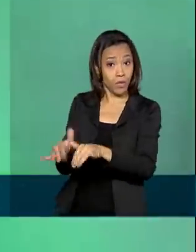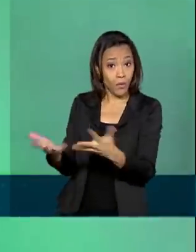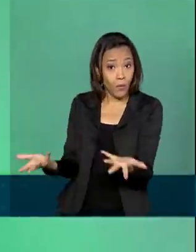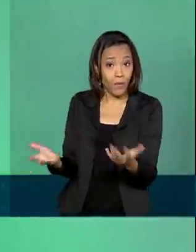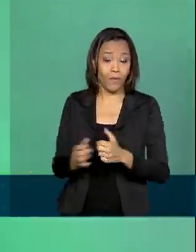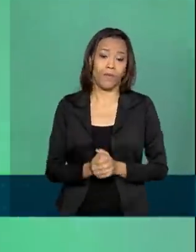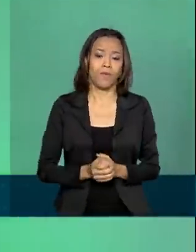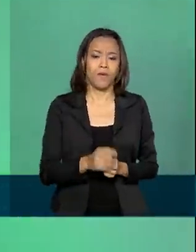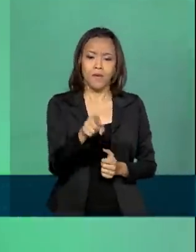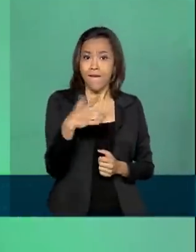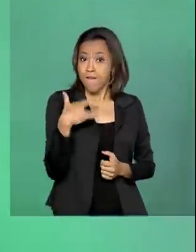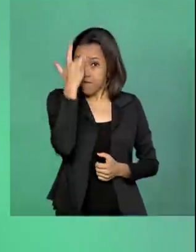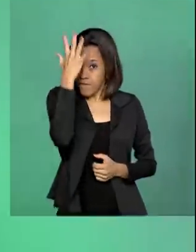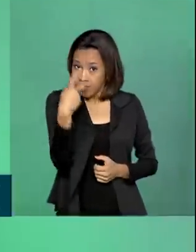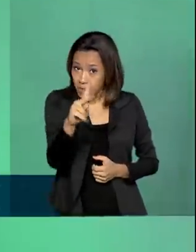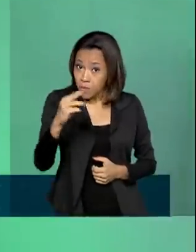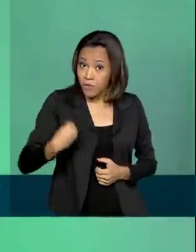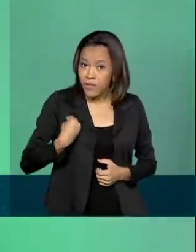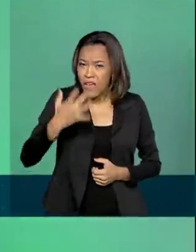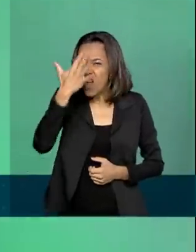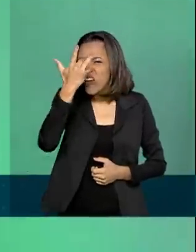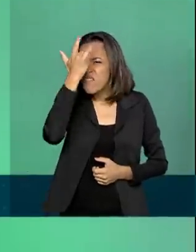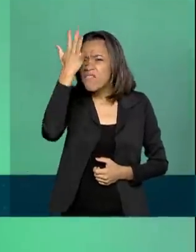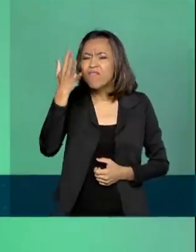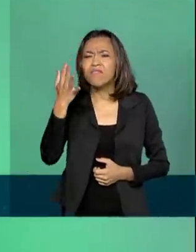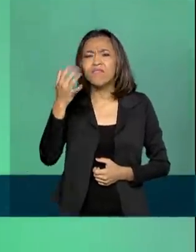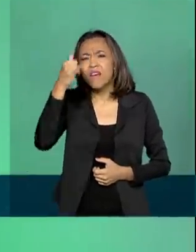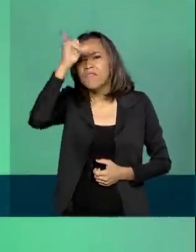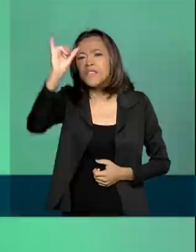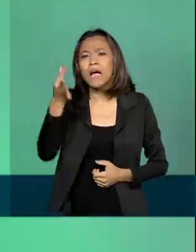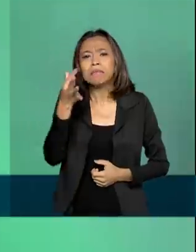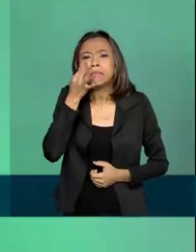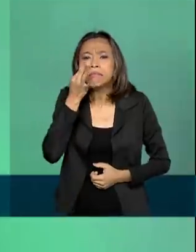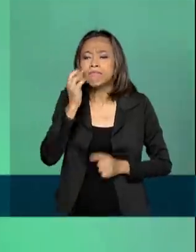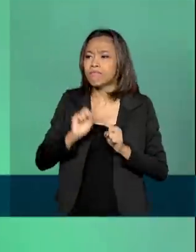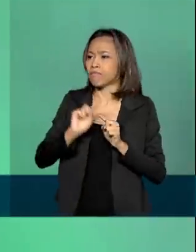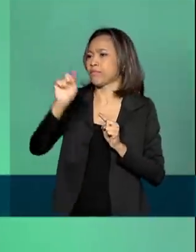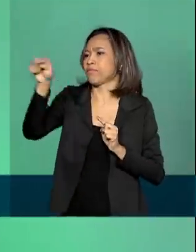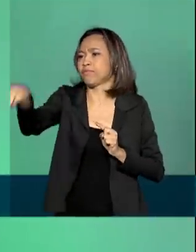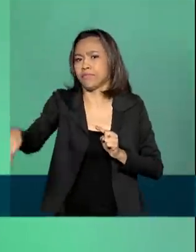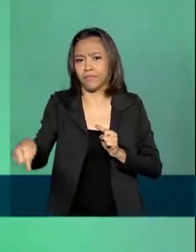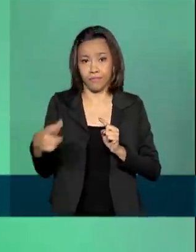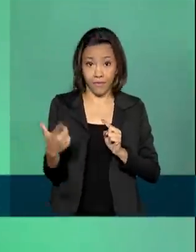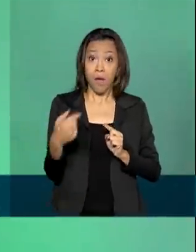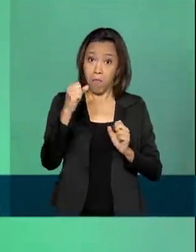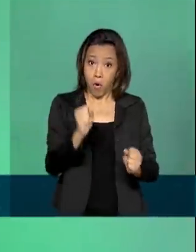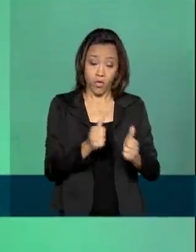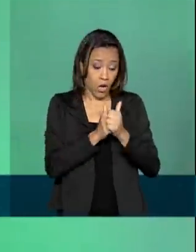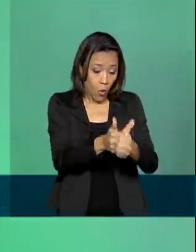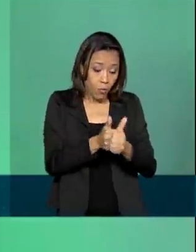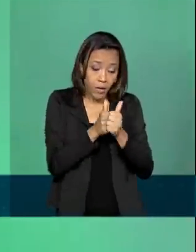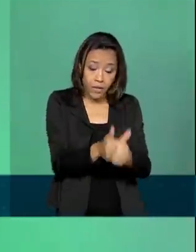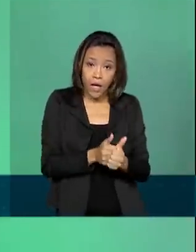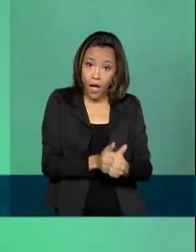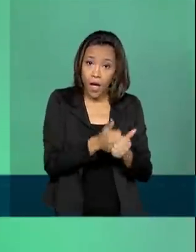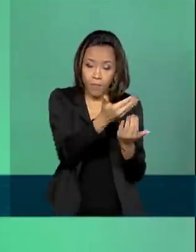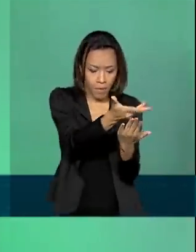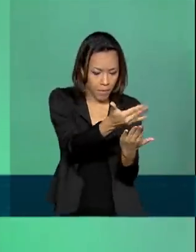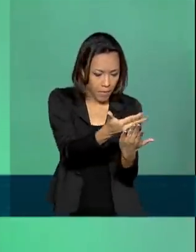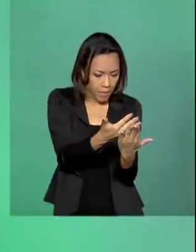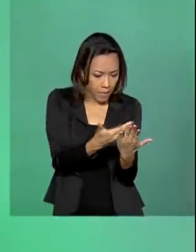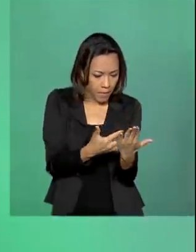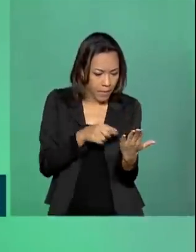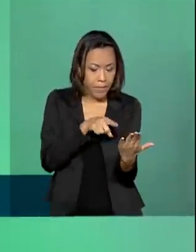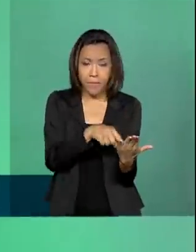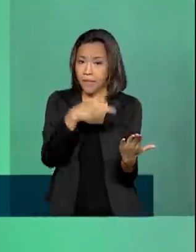Para facilitar a sua vida, você deixa de ir às agências para a maioria dos serviços, consegue fazer o acompanhamento dos seus processos, e isso traz